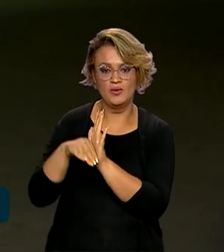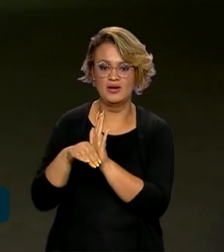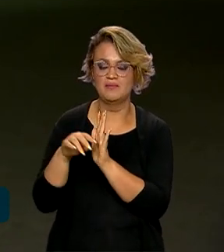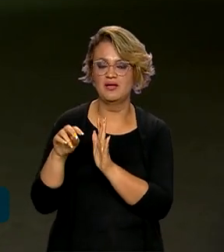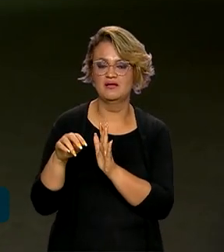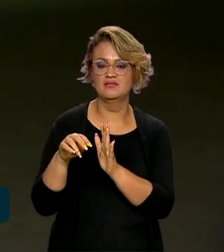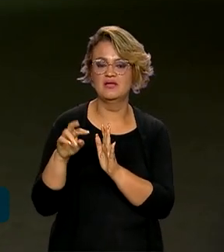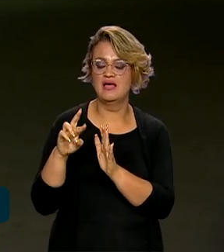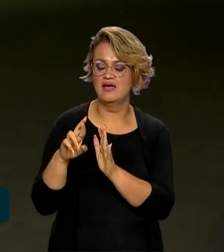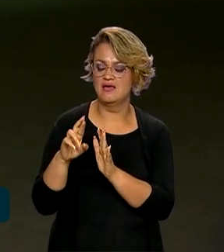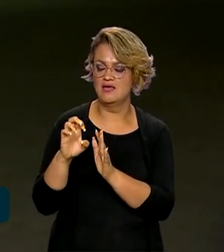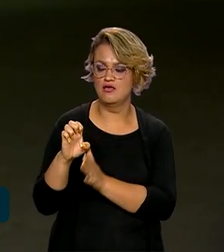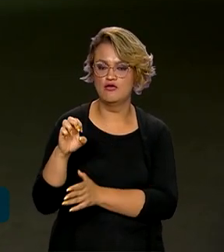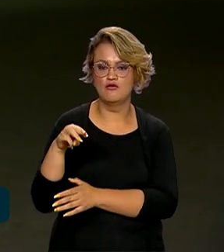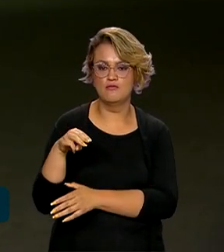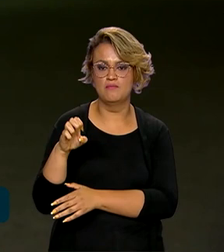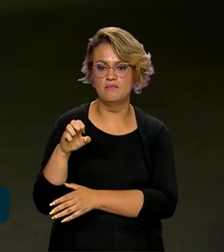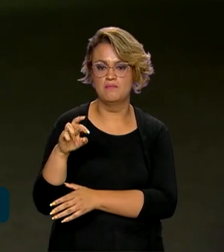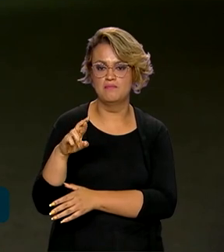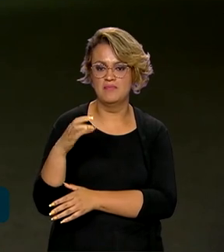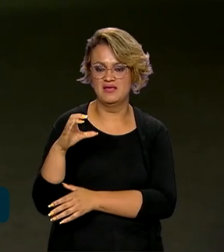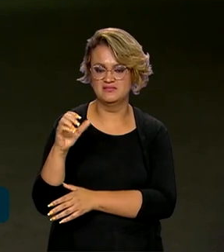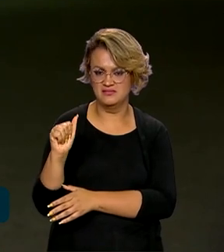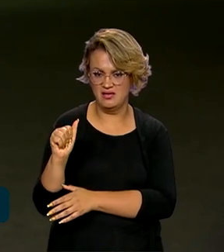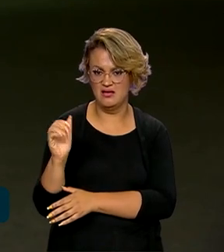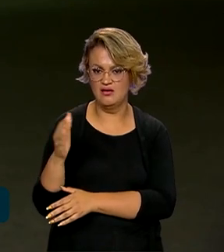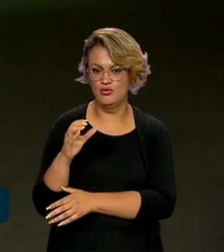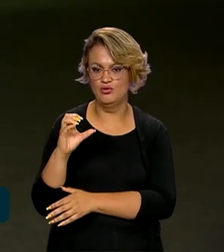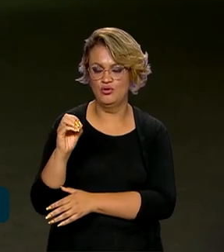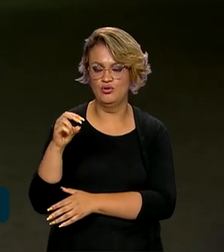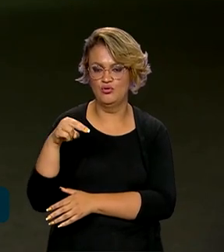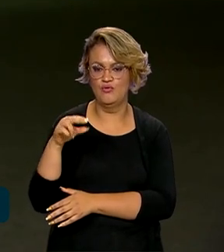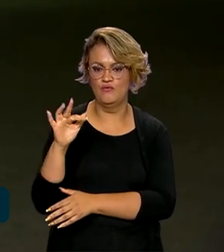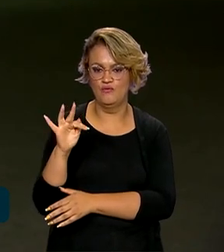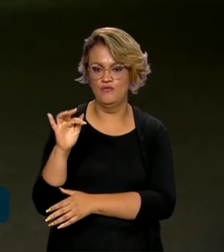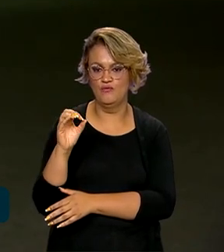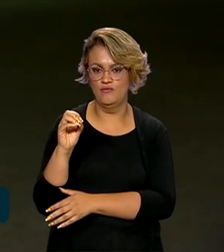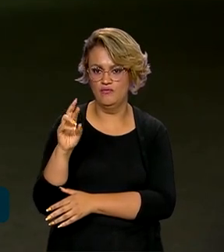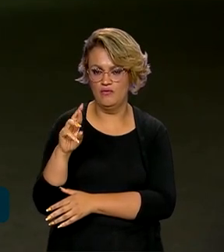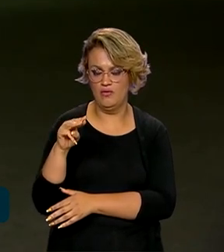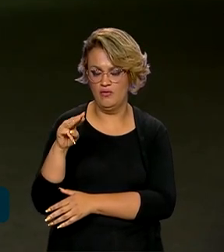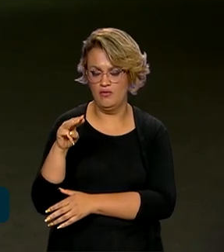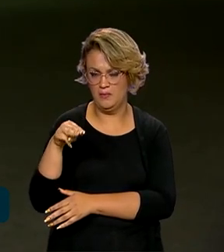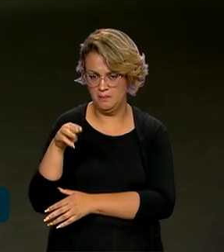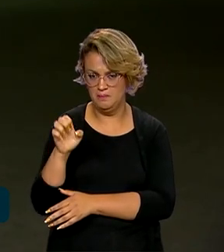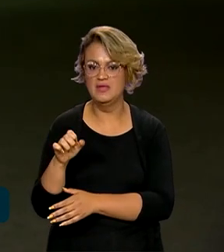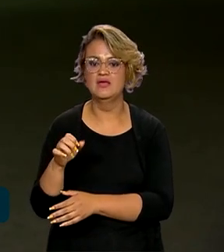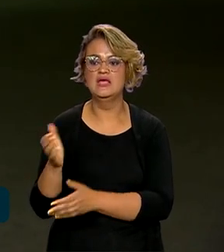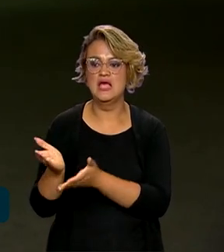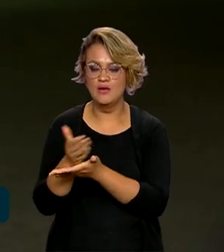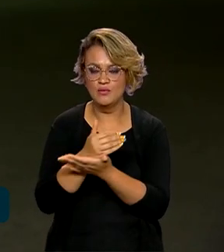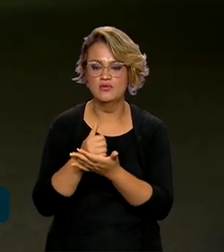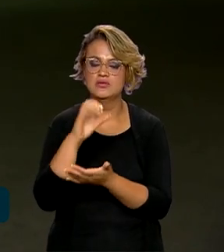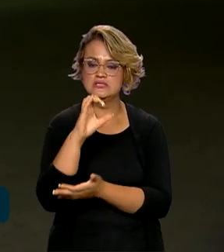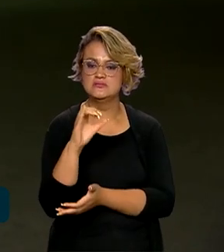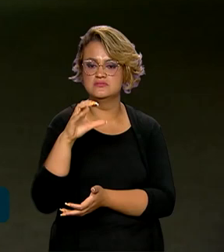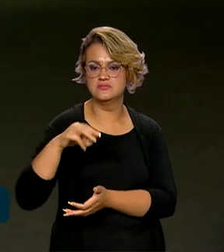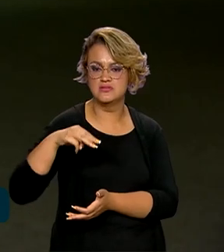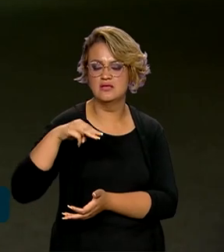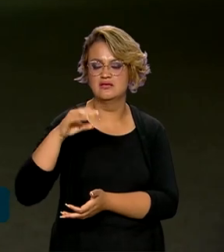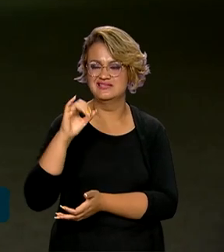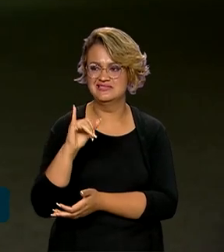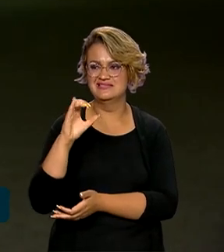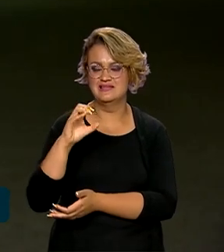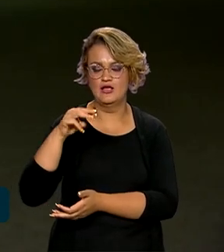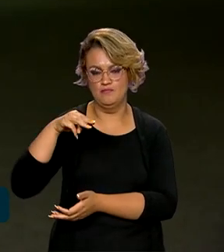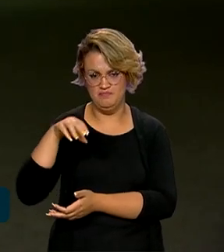Remessa Conforme, e recolhem tributos estaduais, o ICMS. Além da alíquota zero para valores até 50